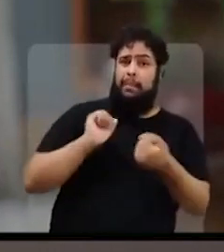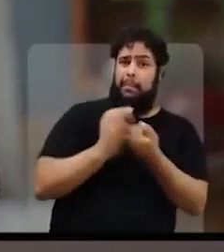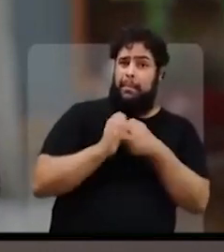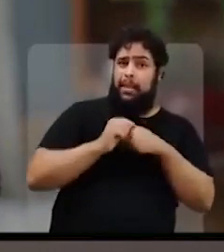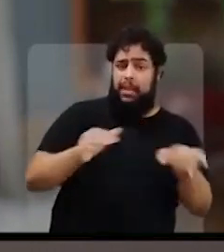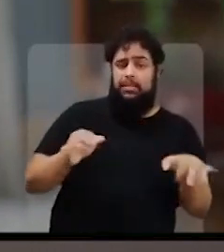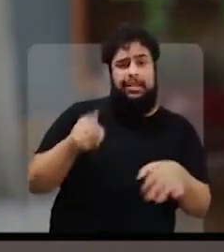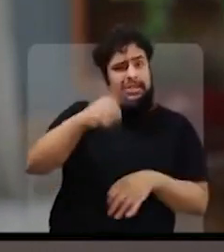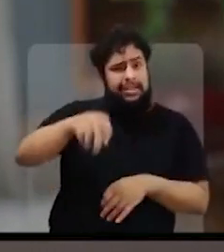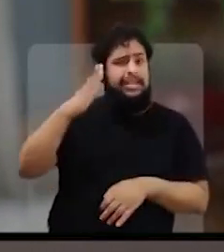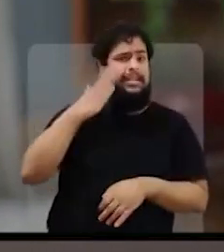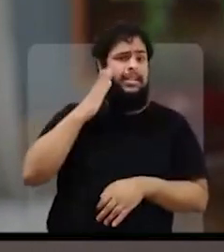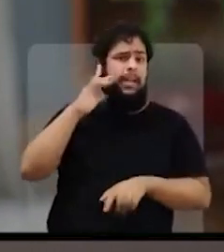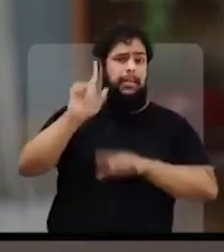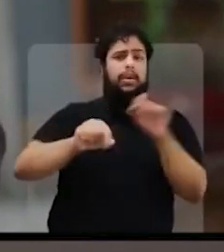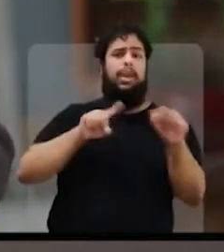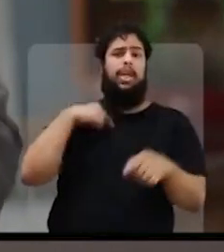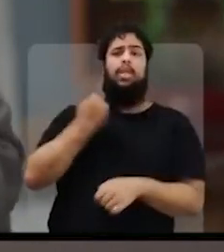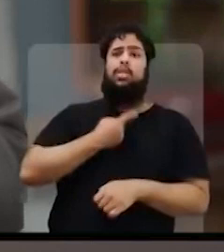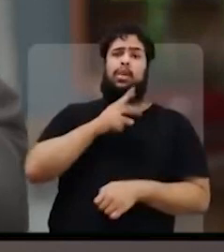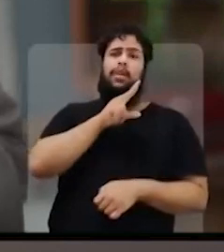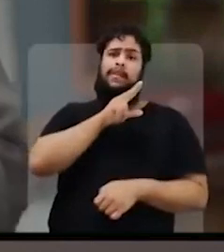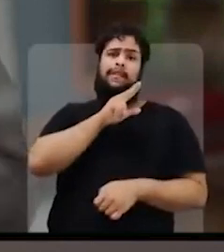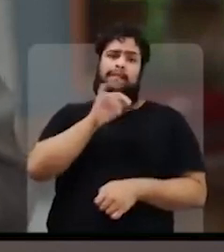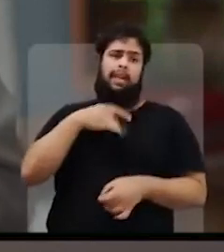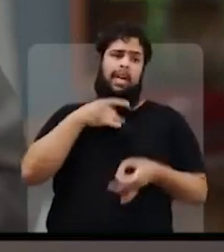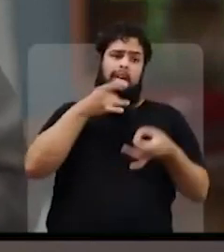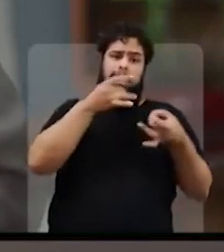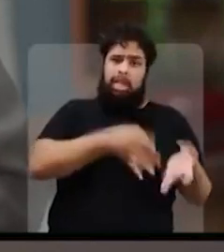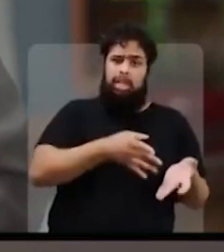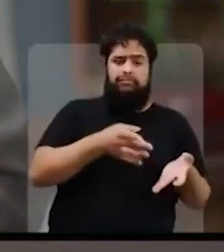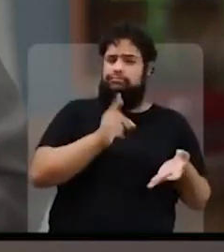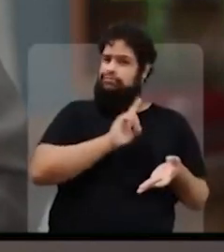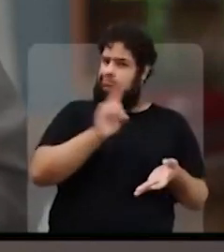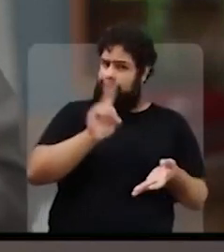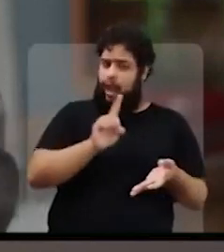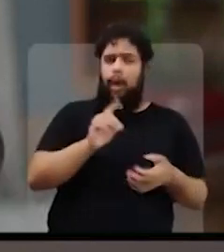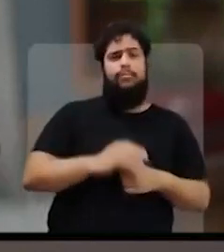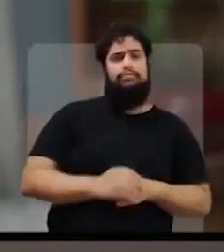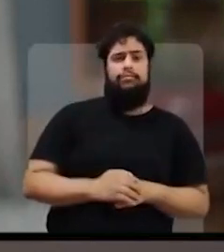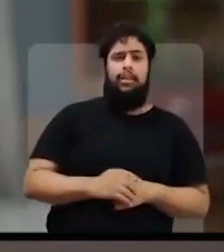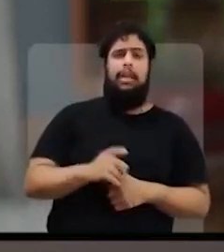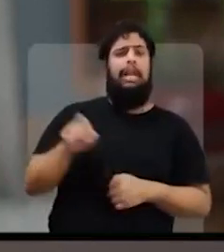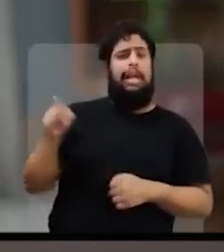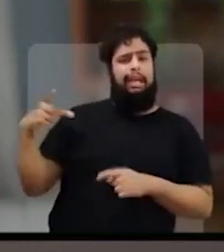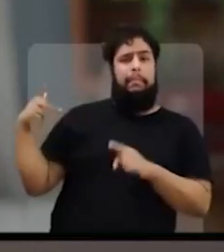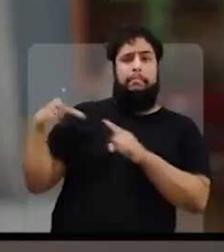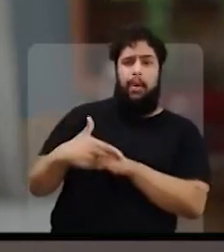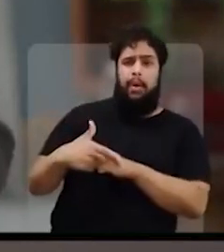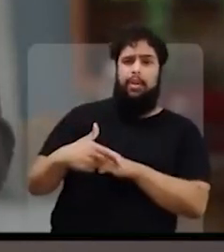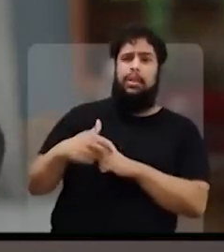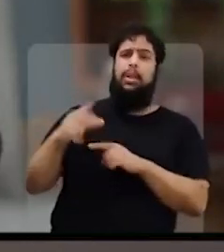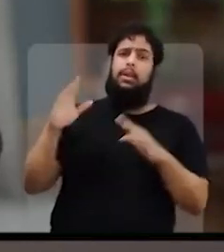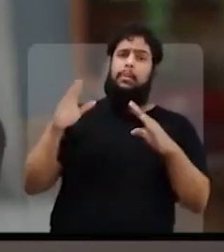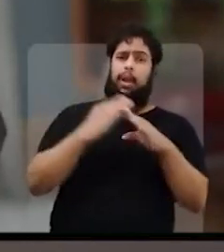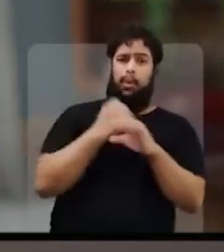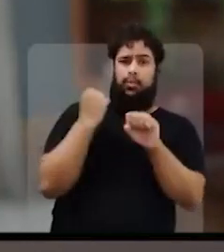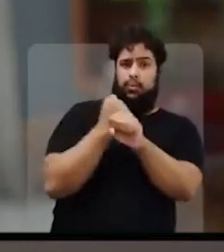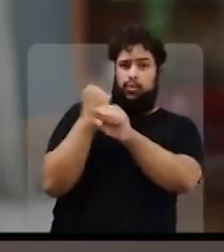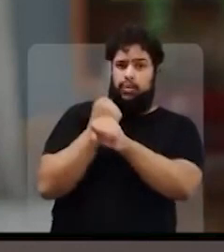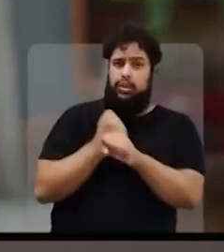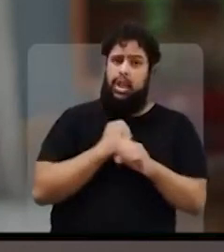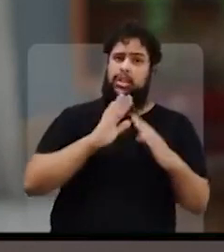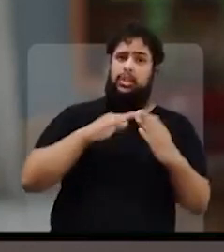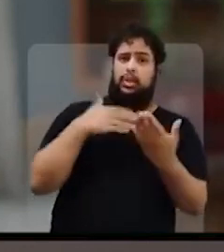pandemia, você sabe que nós não vamos deixar faltar dinheiro pra saúde. Enquanto ele corta recursos da construção